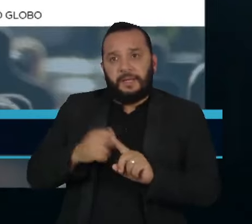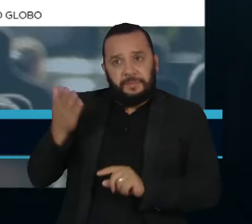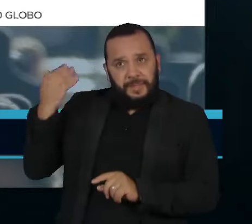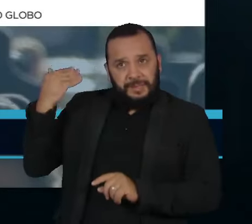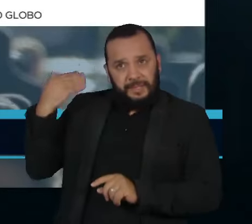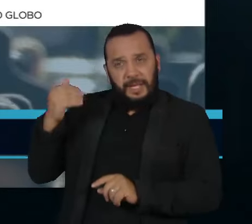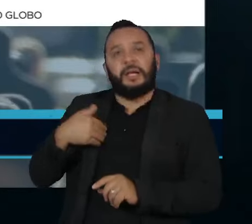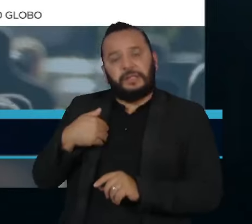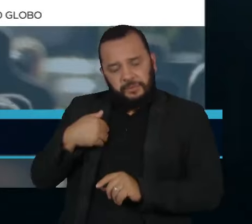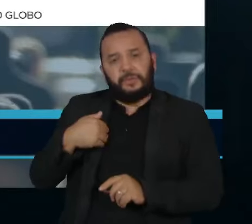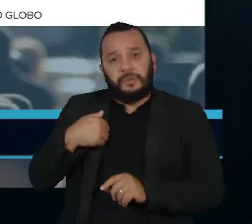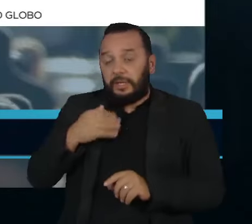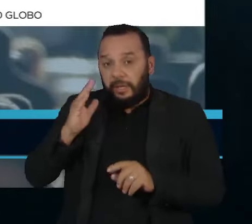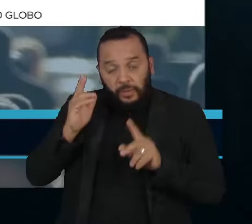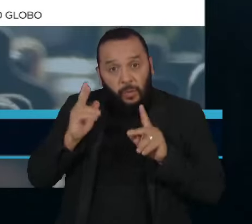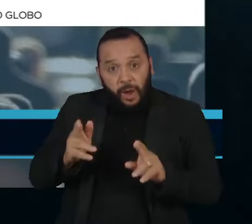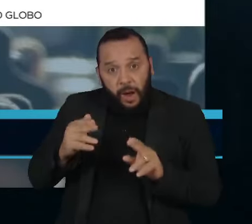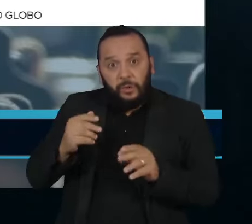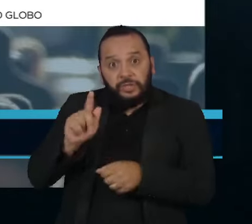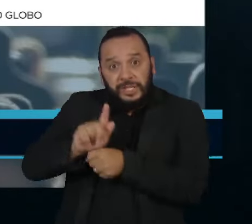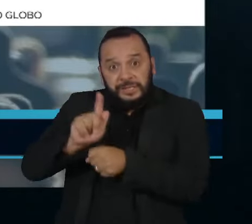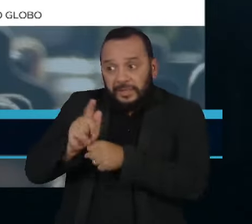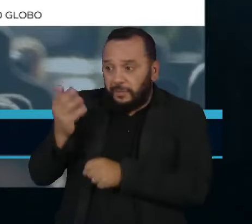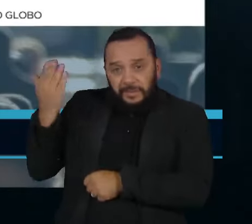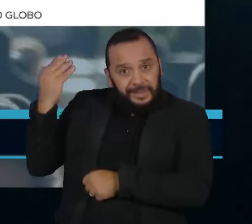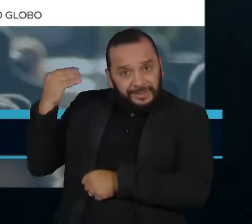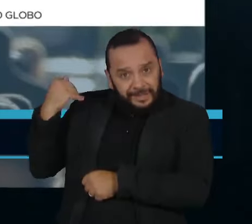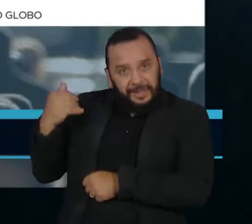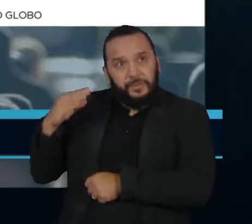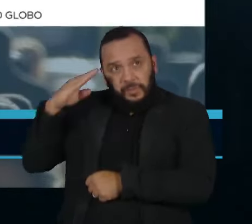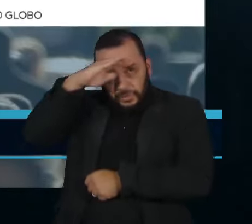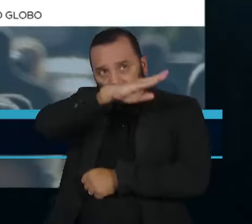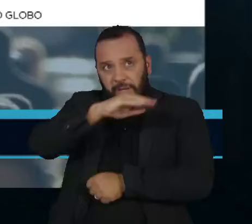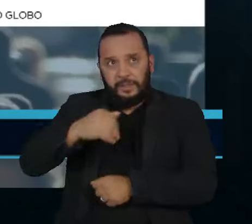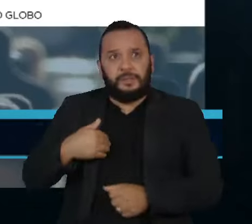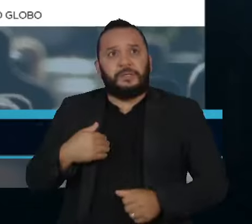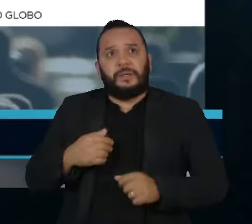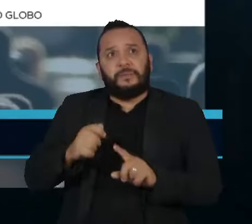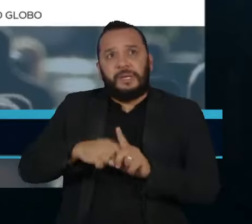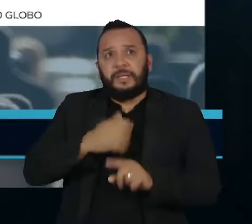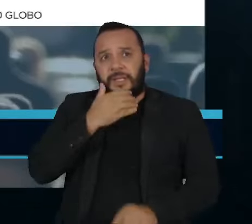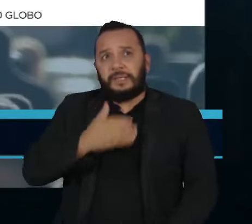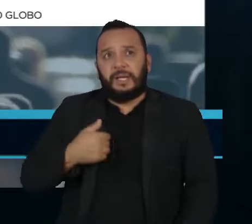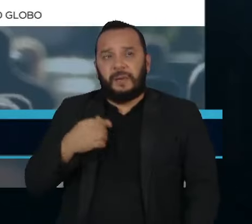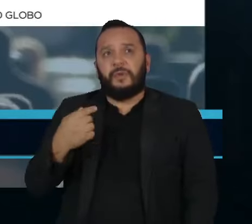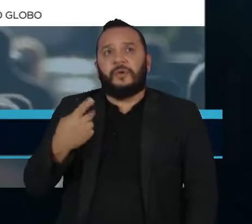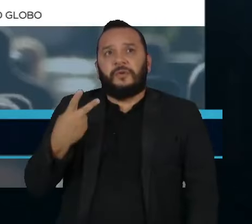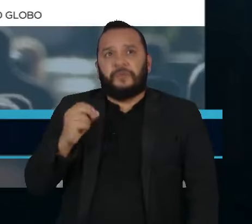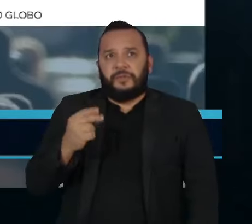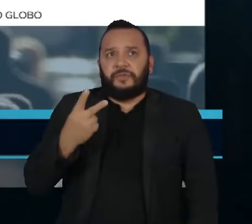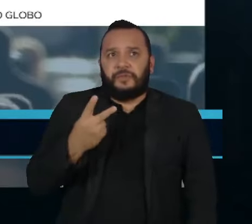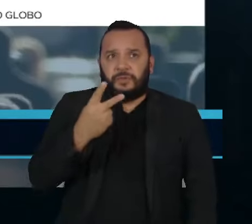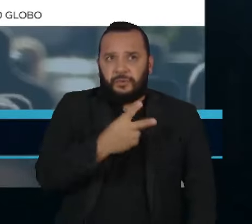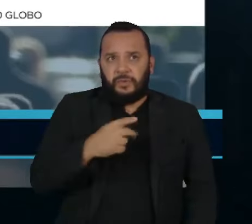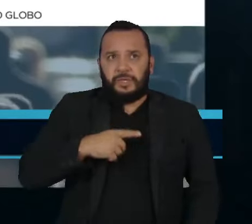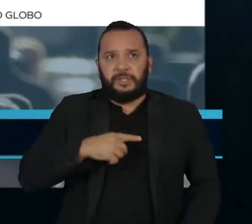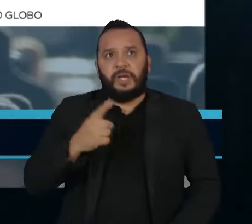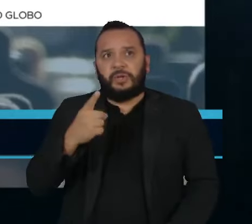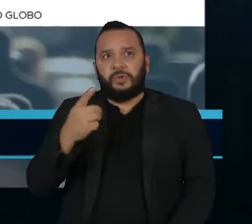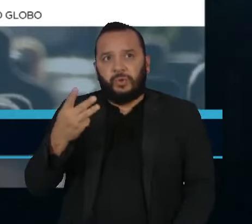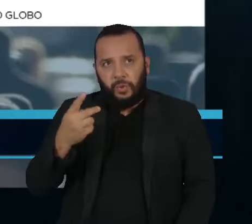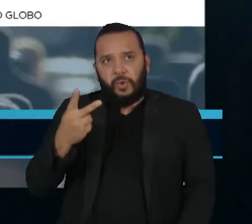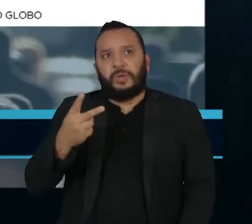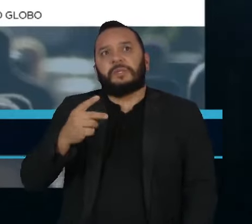passada. Em dezembro de 2022, dos 12.500 cargos públicos, 5.700 eram